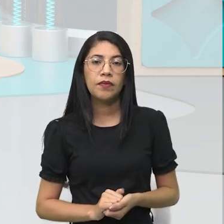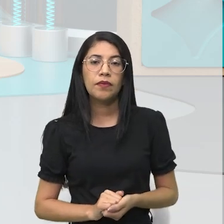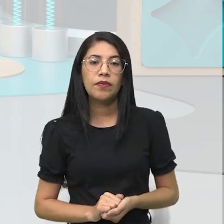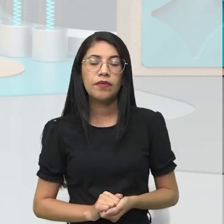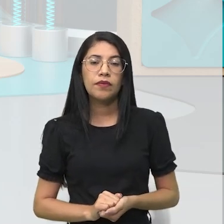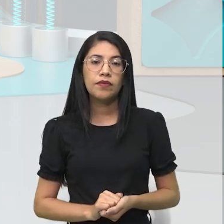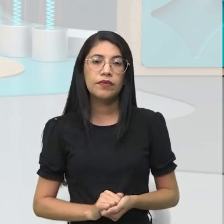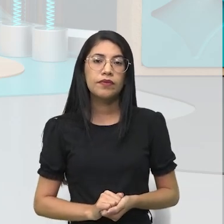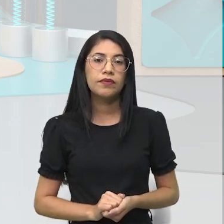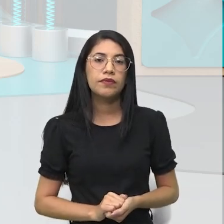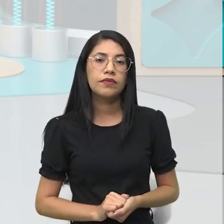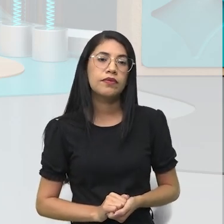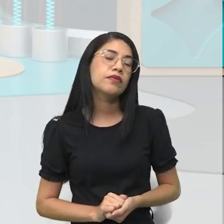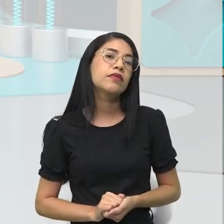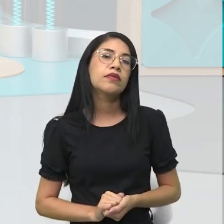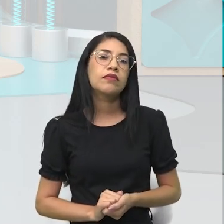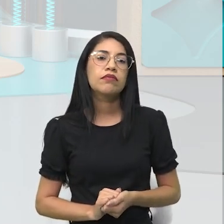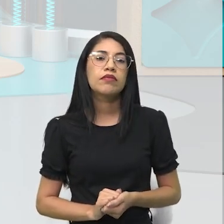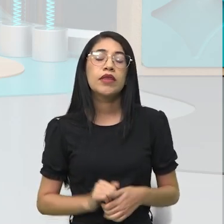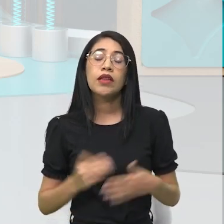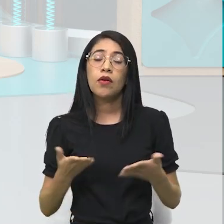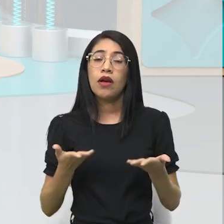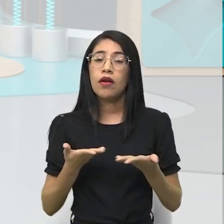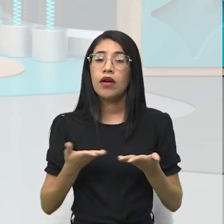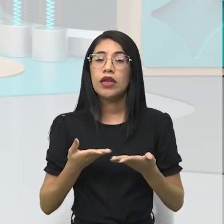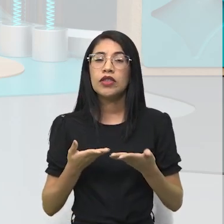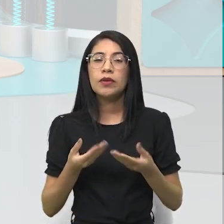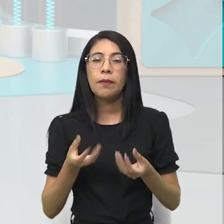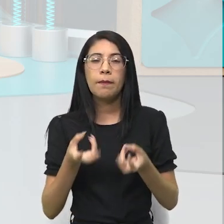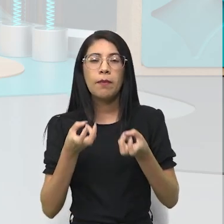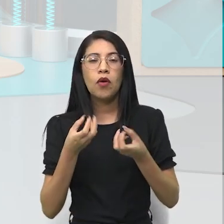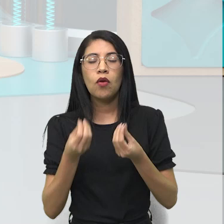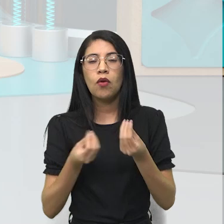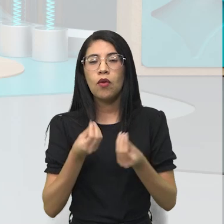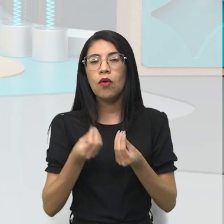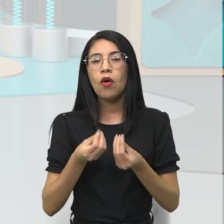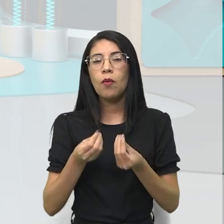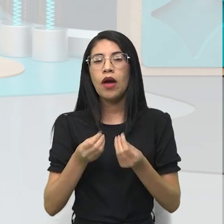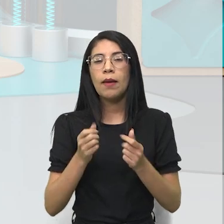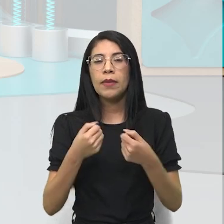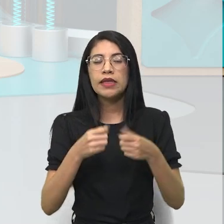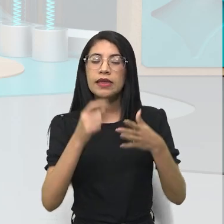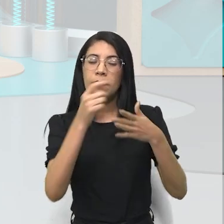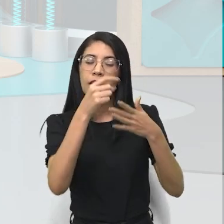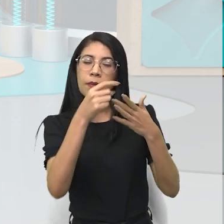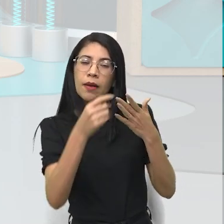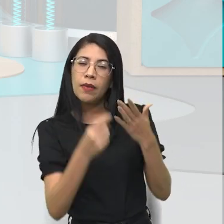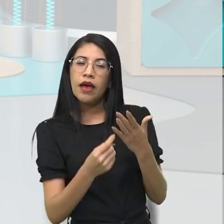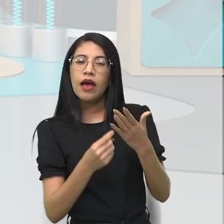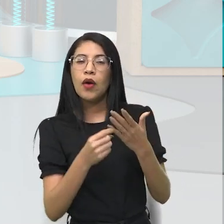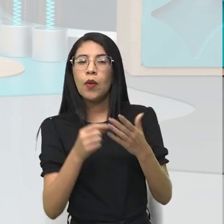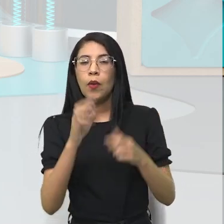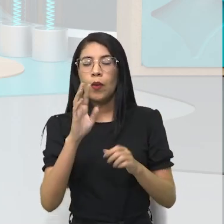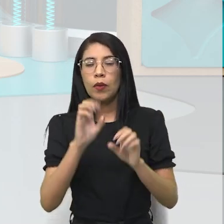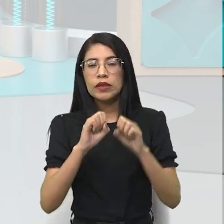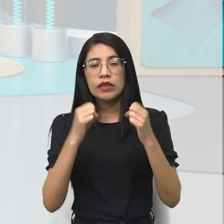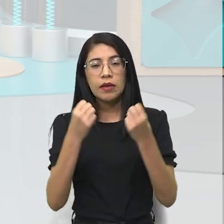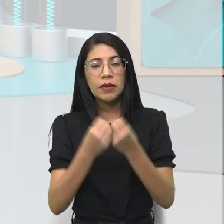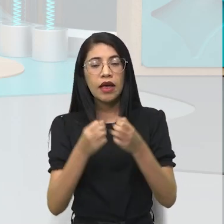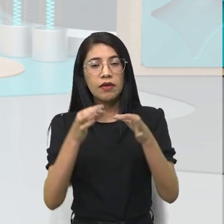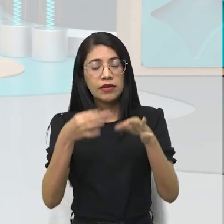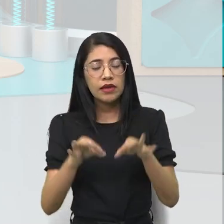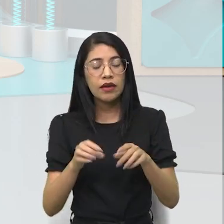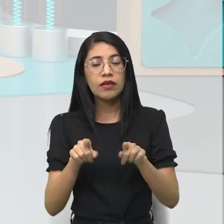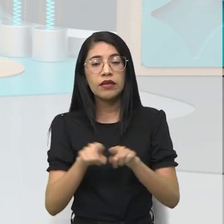conteúdo, ok? Então, até aqui nós vimos como deve ser, né, um seminário, como é que deve acontecer de forma adequada,